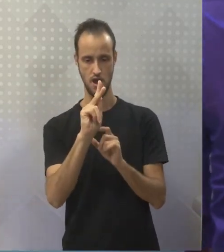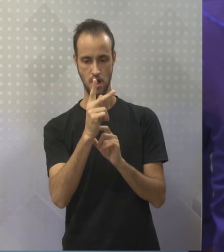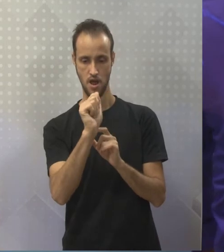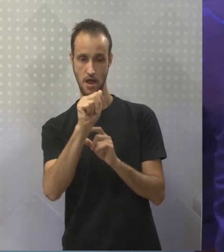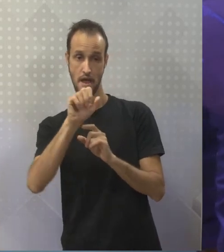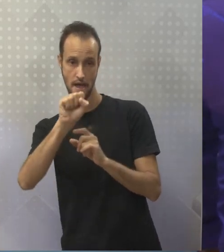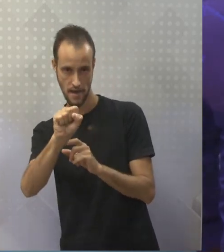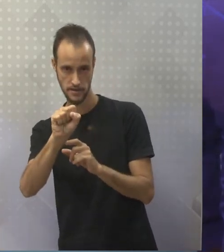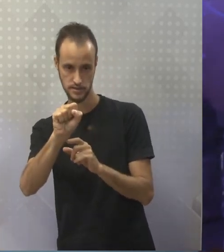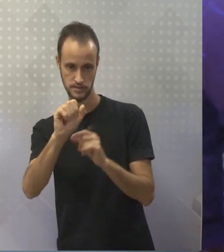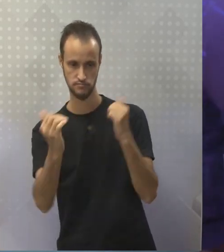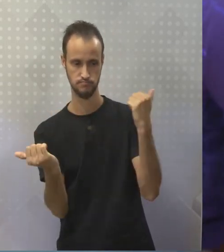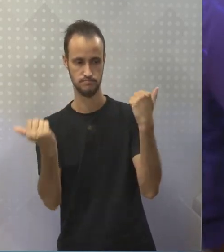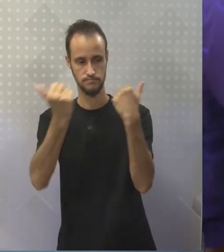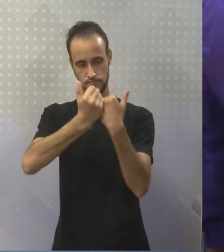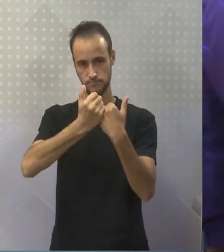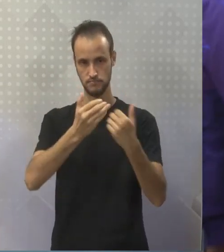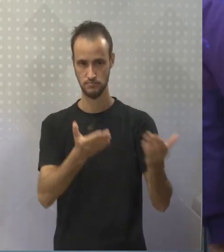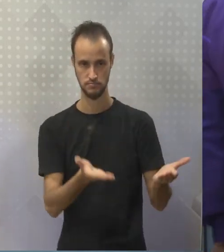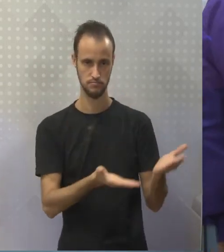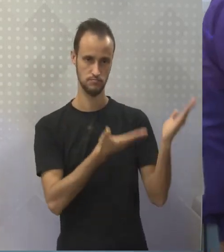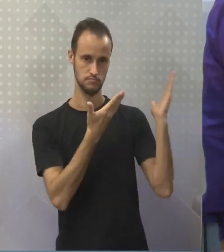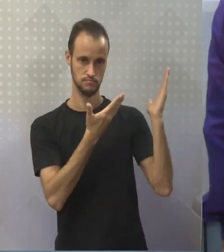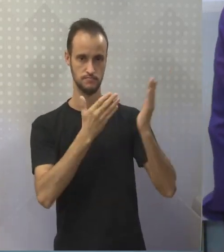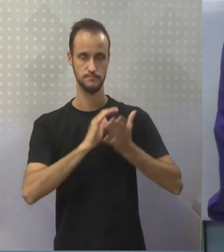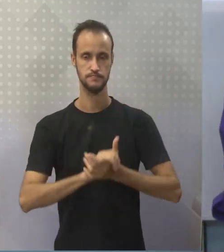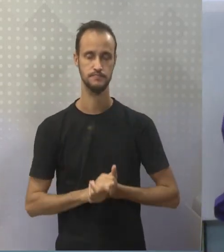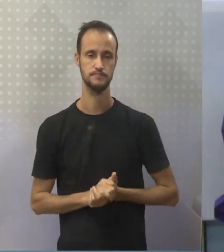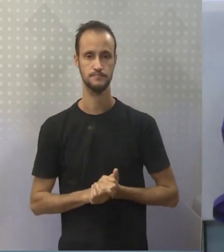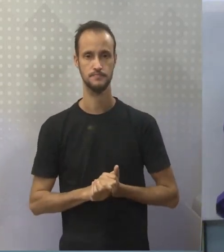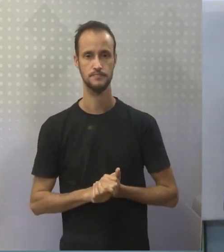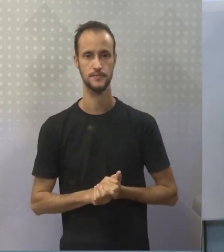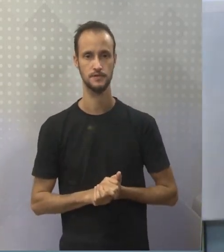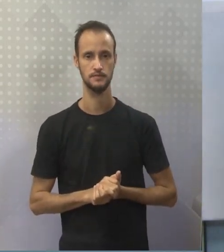E repete a frase. Has Linda